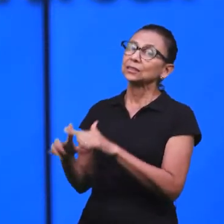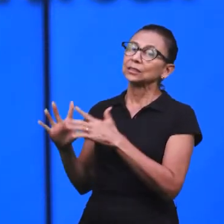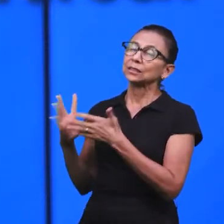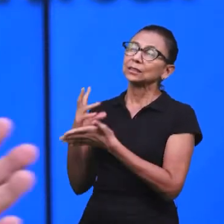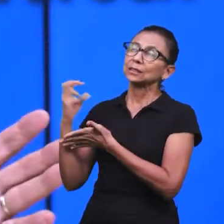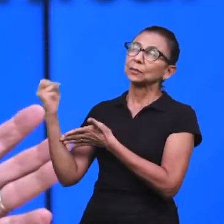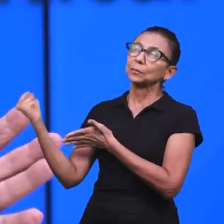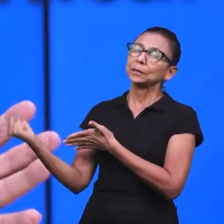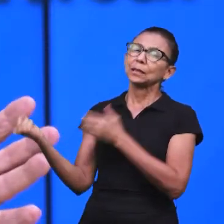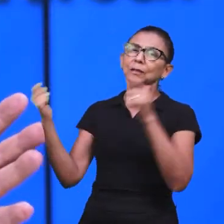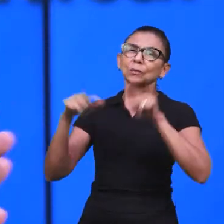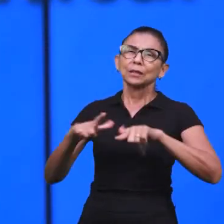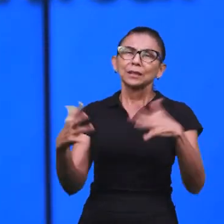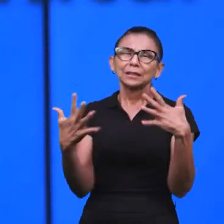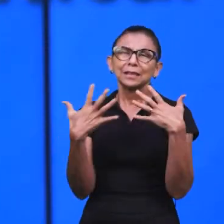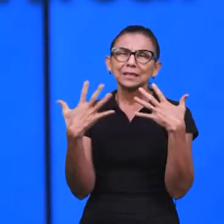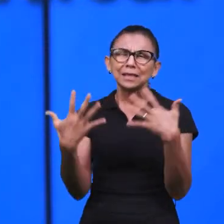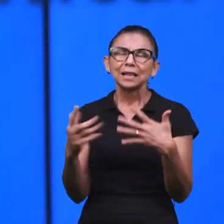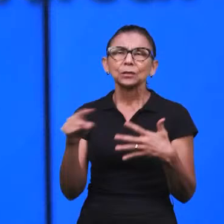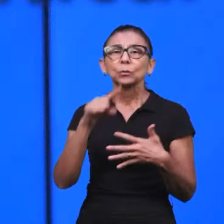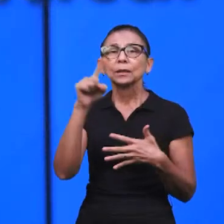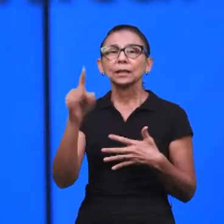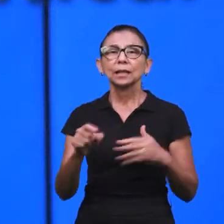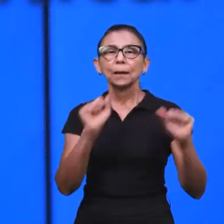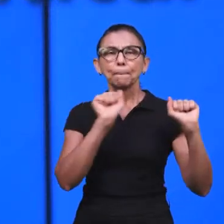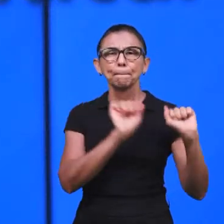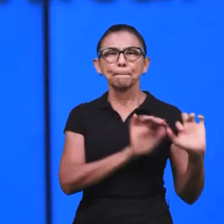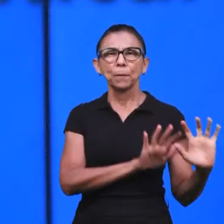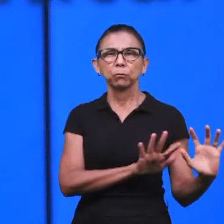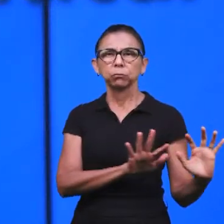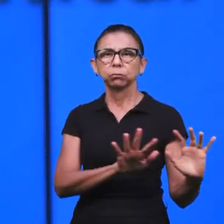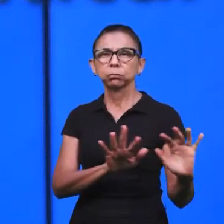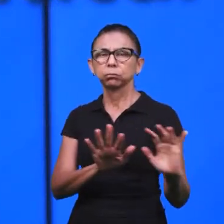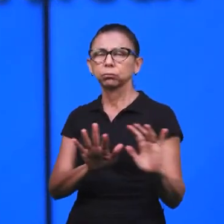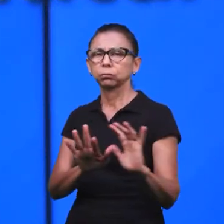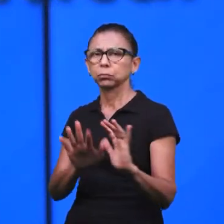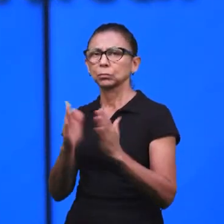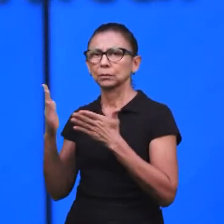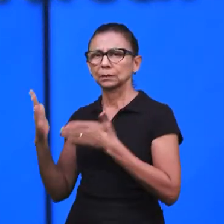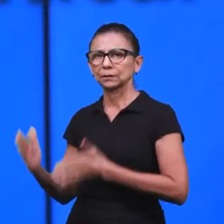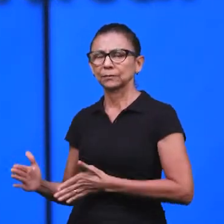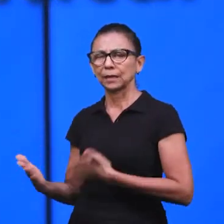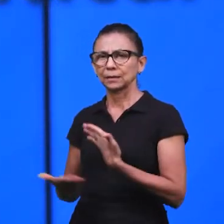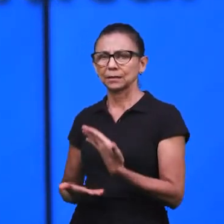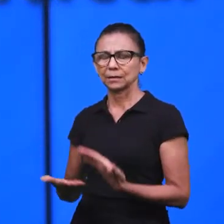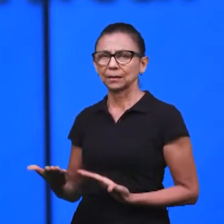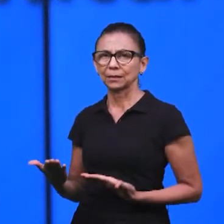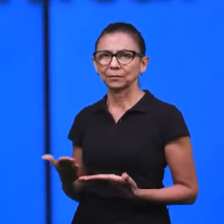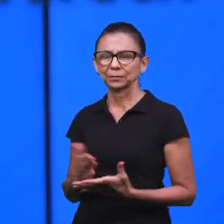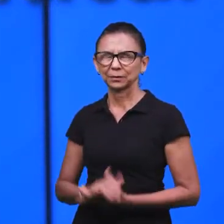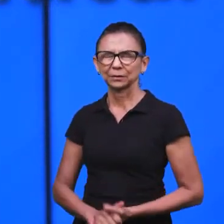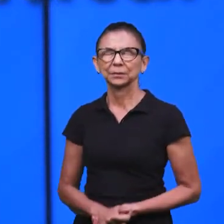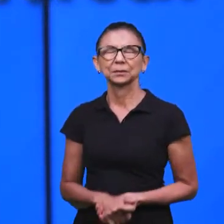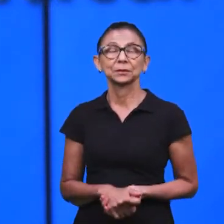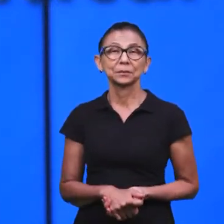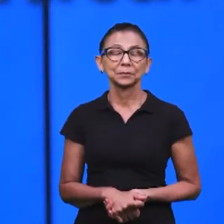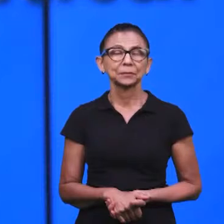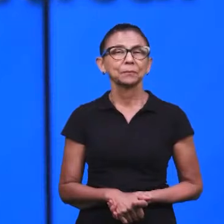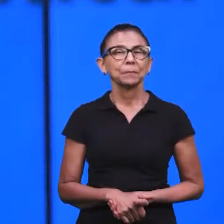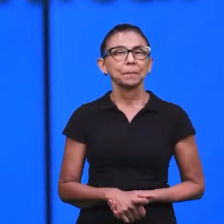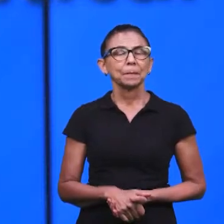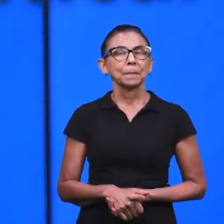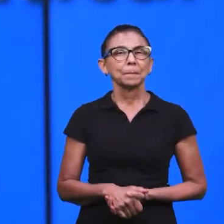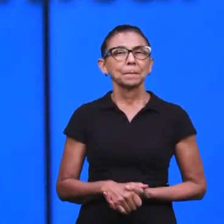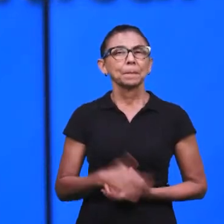né? Quem é esta que sobe do deserto? Só no início da pergunta do verso 6, nós já começamos a identificar a respeito de